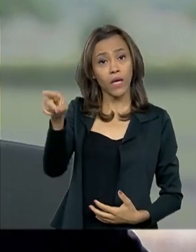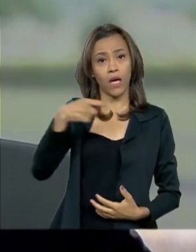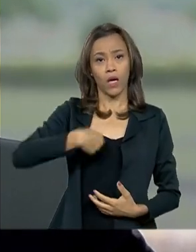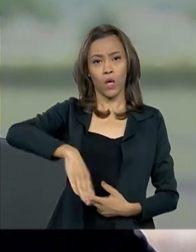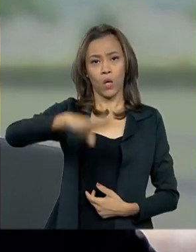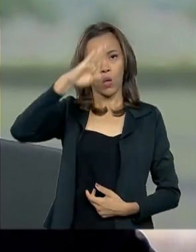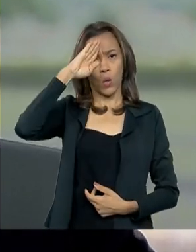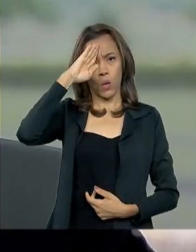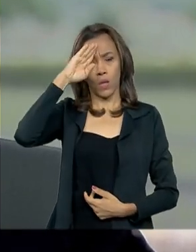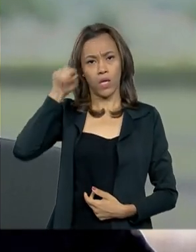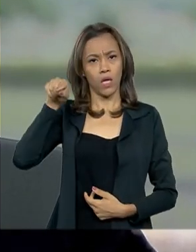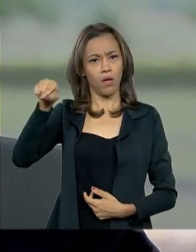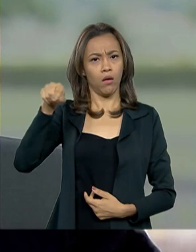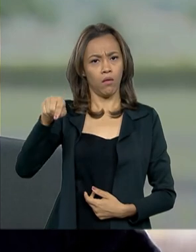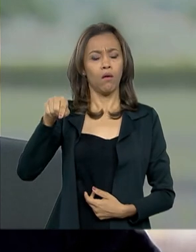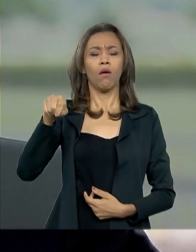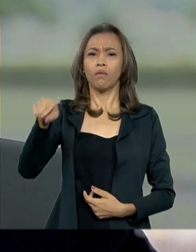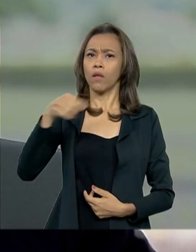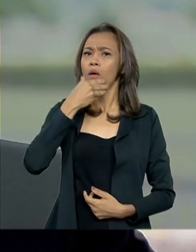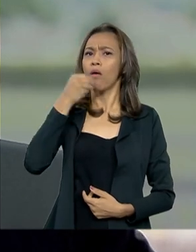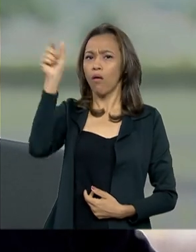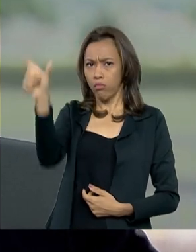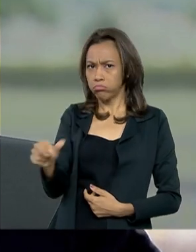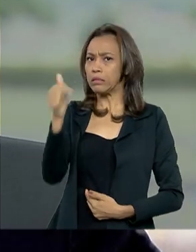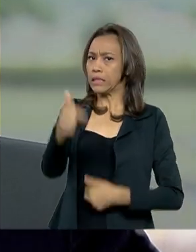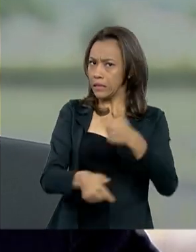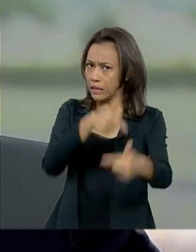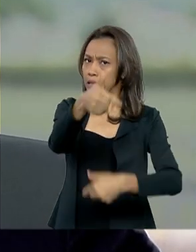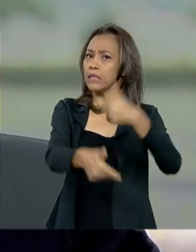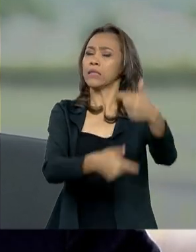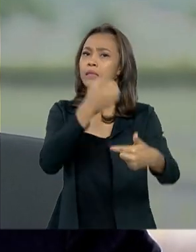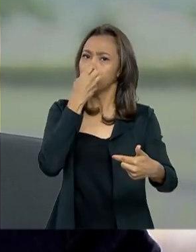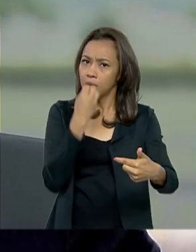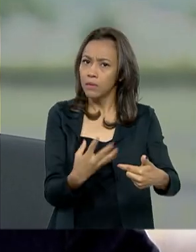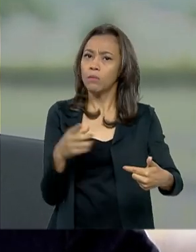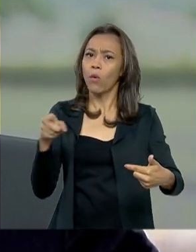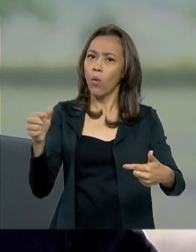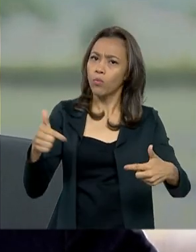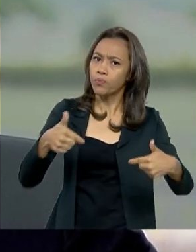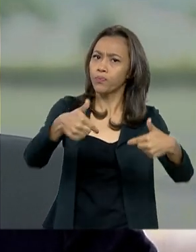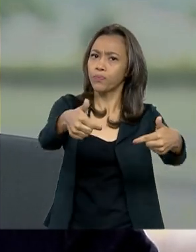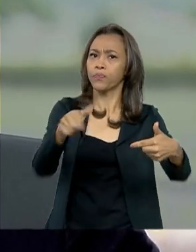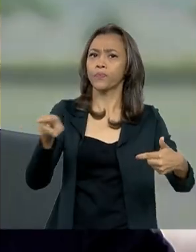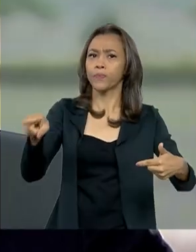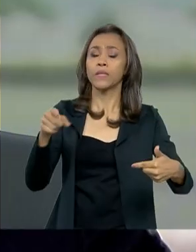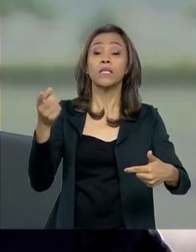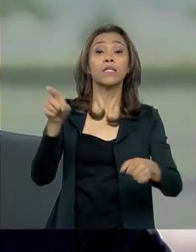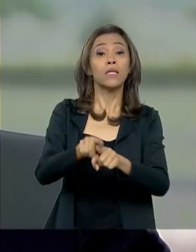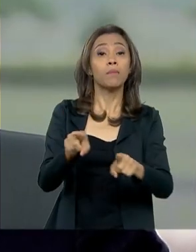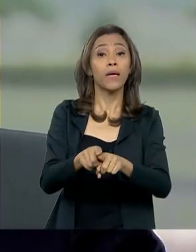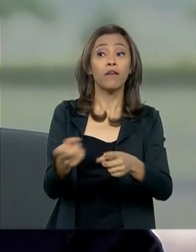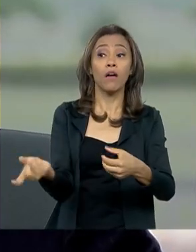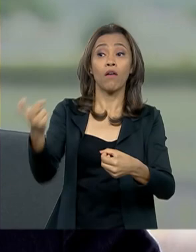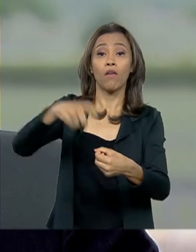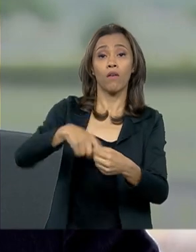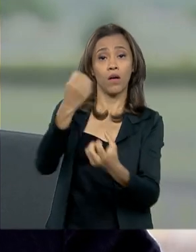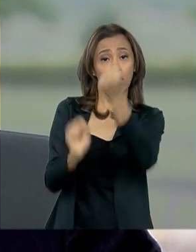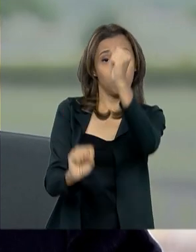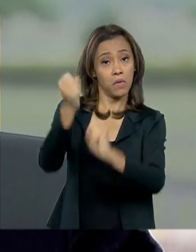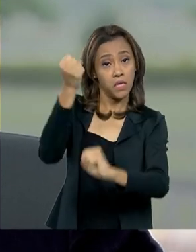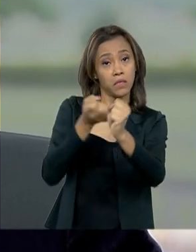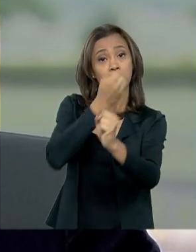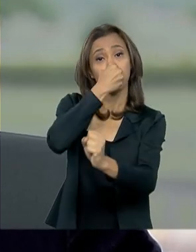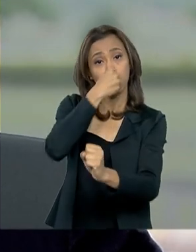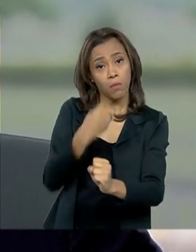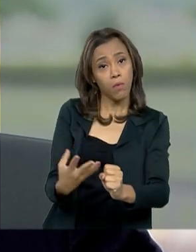coincidência, né? Está fazendo um trabalho excepcional, está resgatando empregos. E isso é um sinal de prestígio do Brasil.